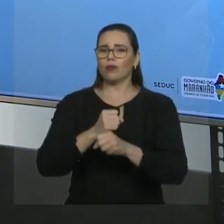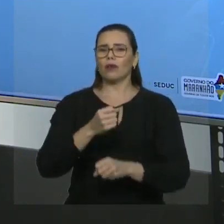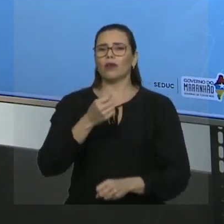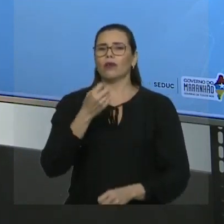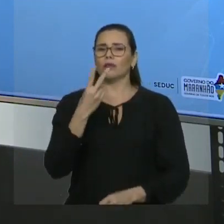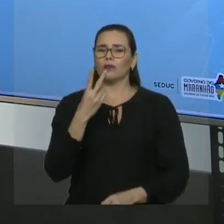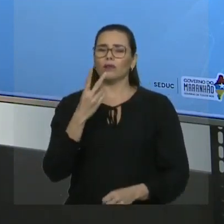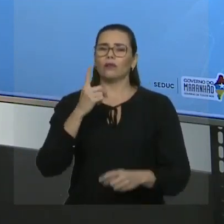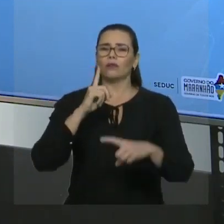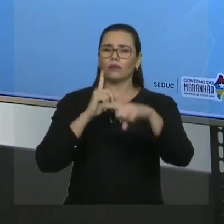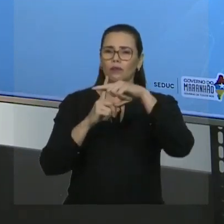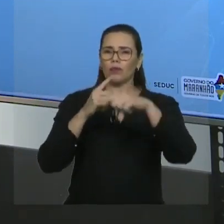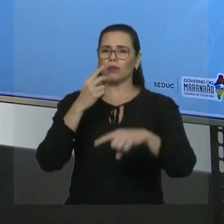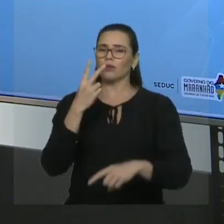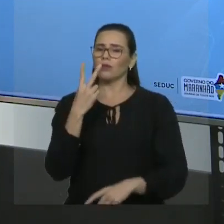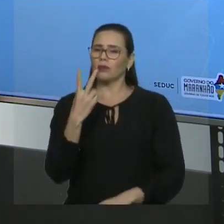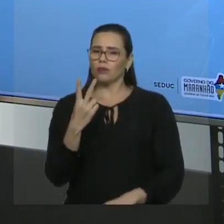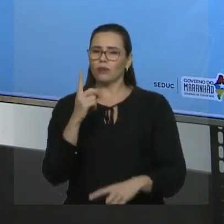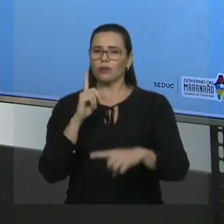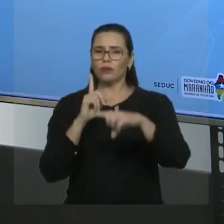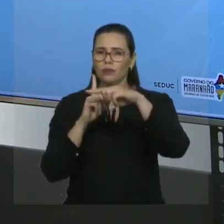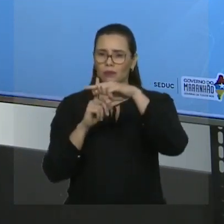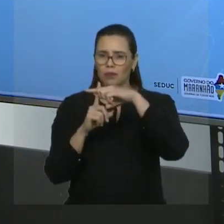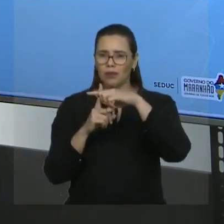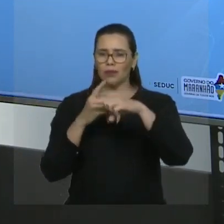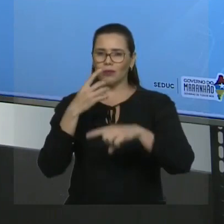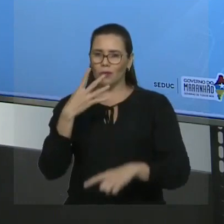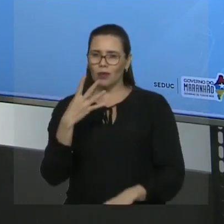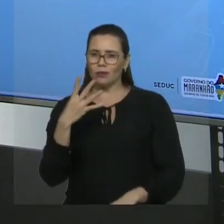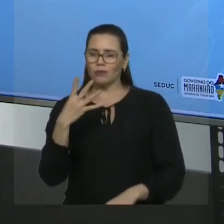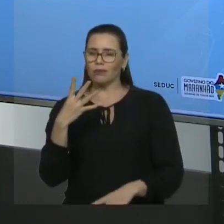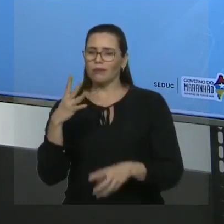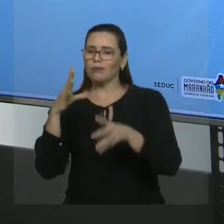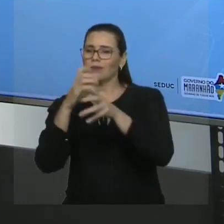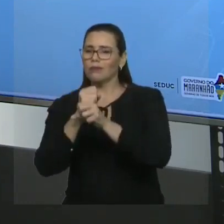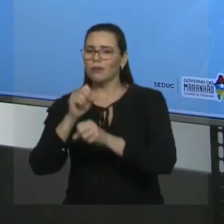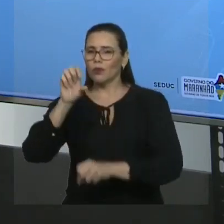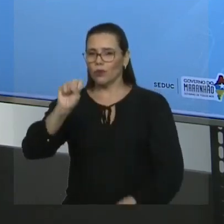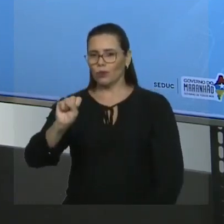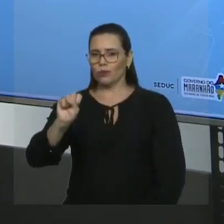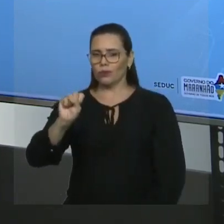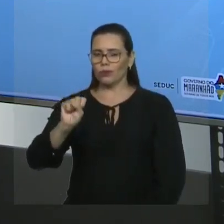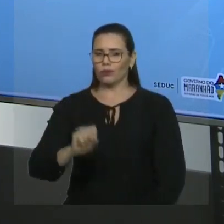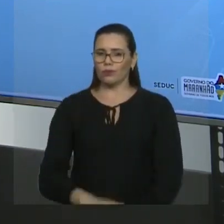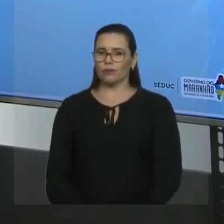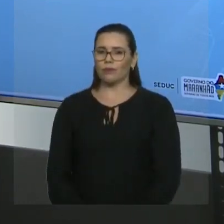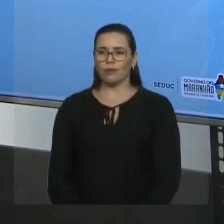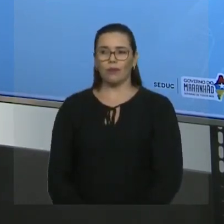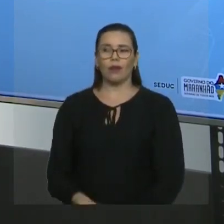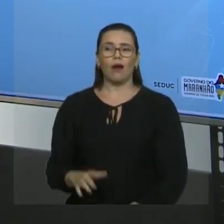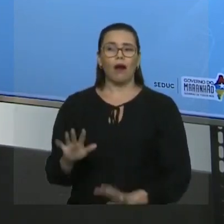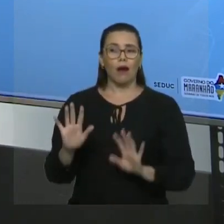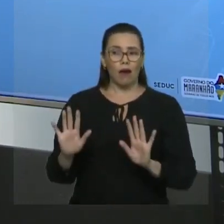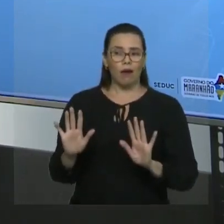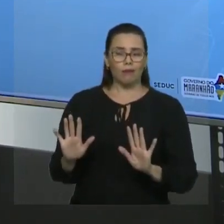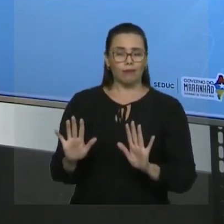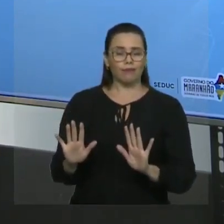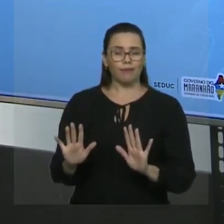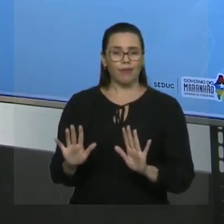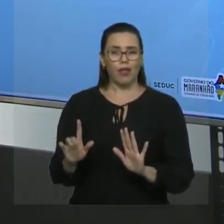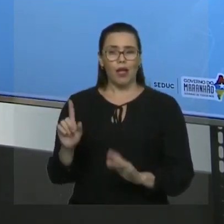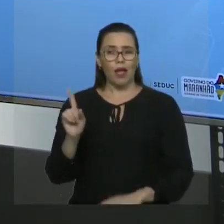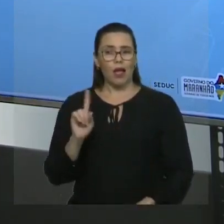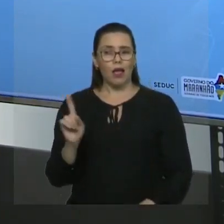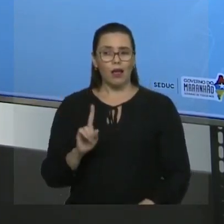vai dar número oito. Está claro? Perceba que nós ainda não estamos trabalhando com a nomenclatura. Você apenas está aprendendo a